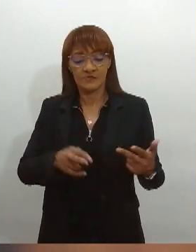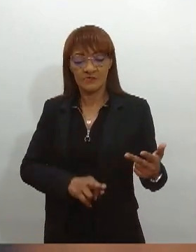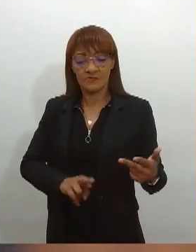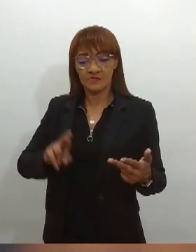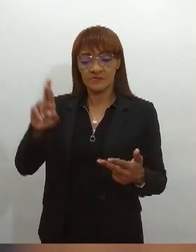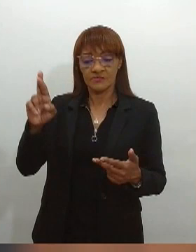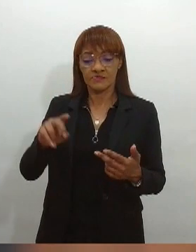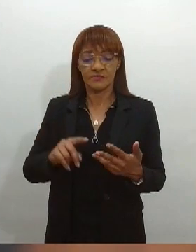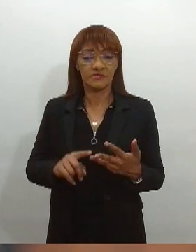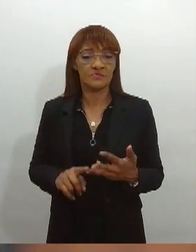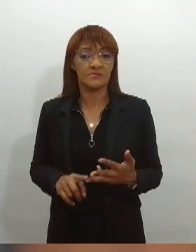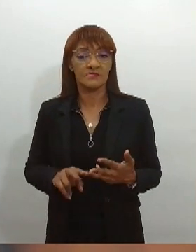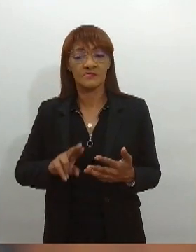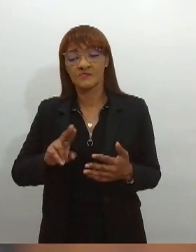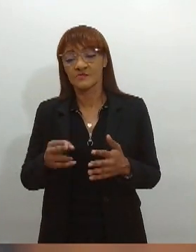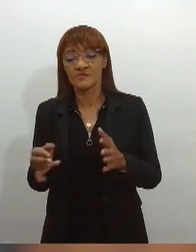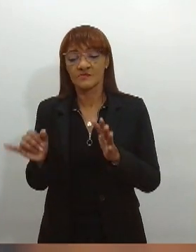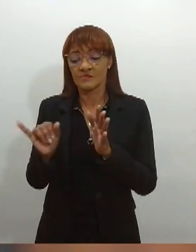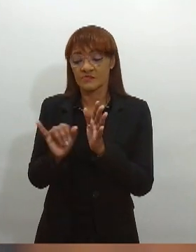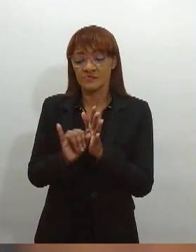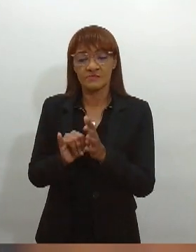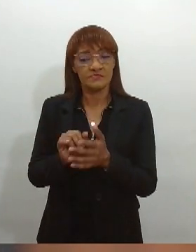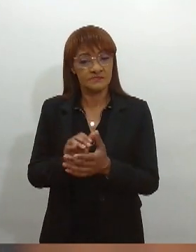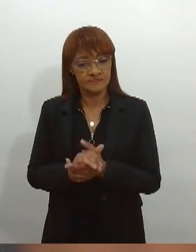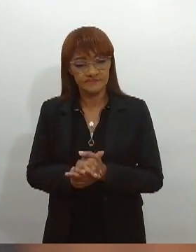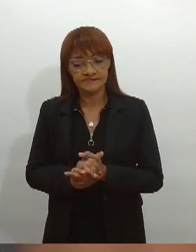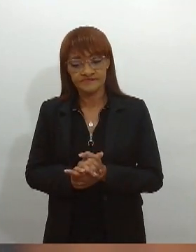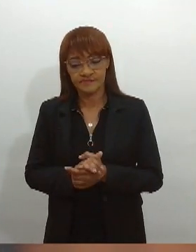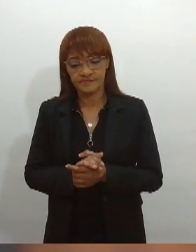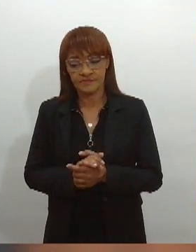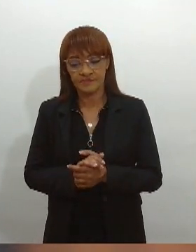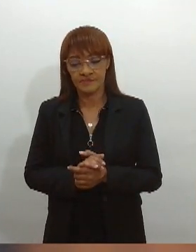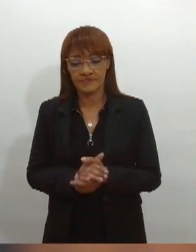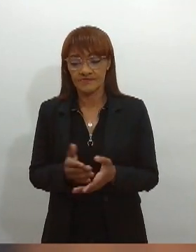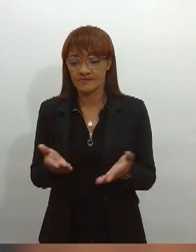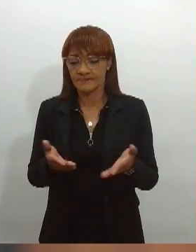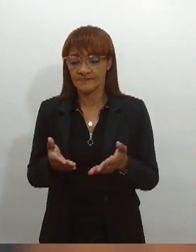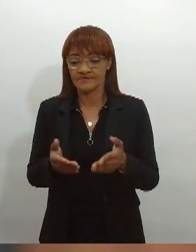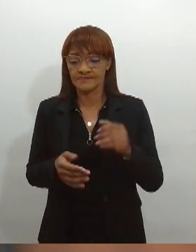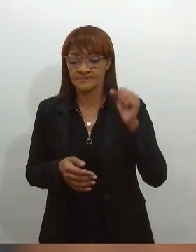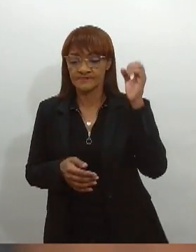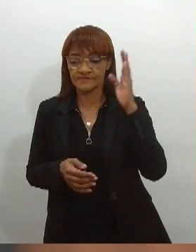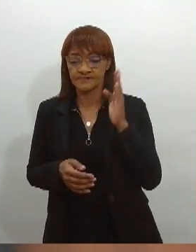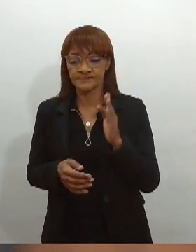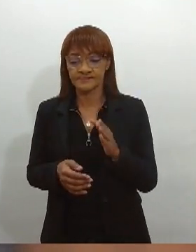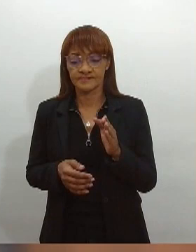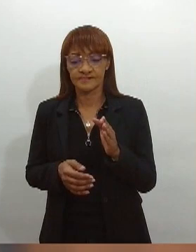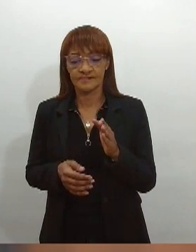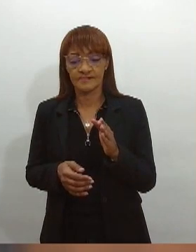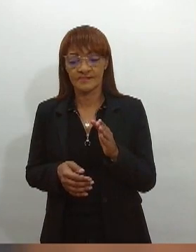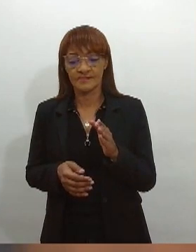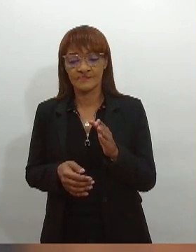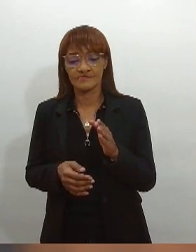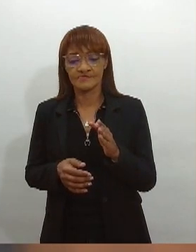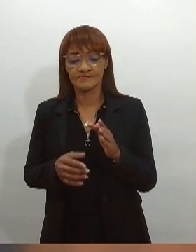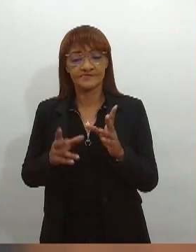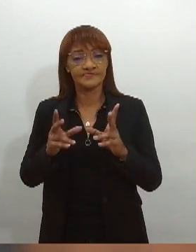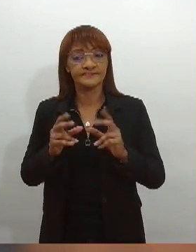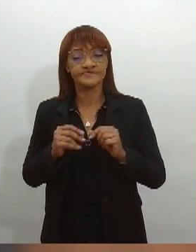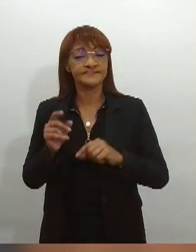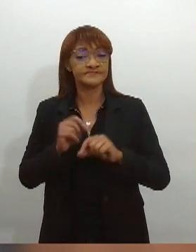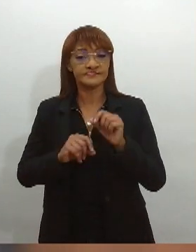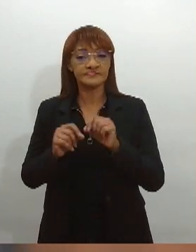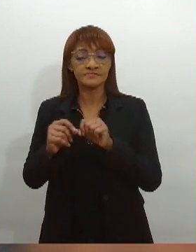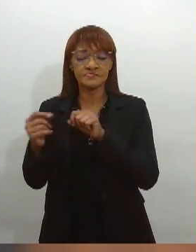pessoa. Nós estamos recebendo no Brasil uma gama grande de imigrantes vindo de vários países,